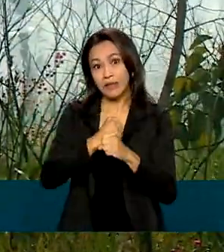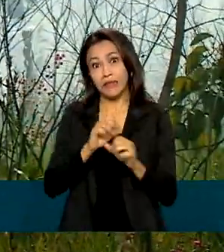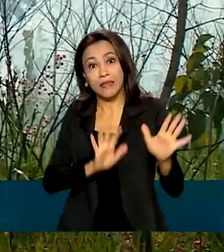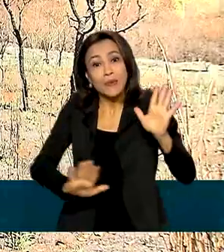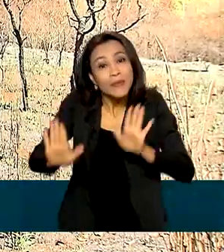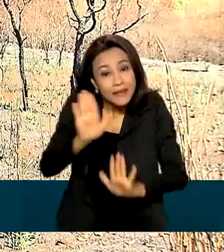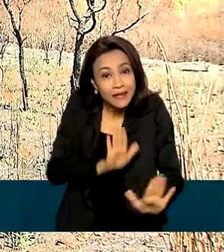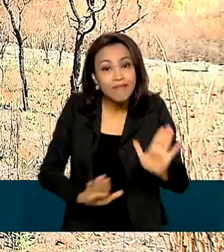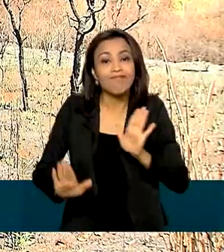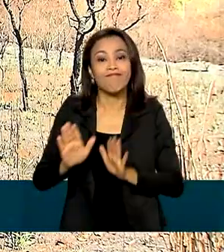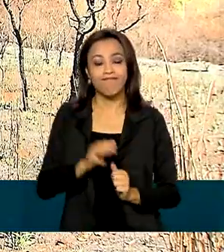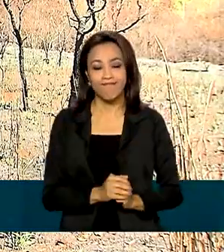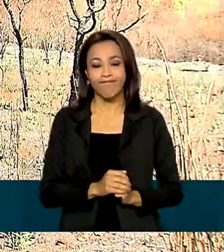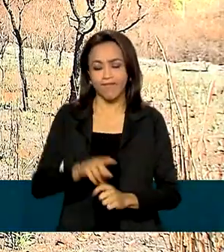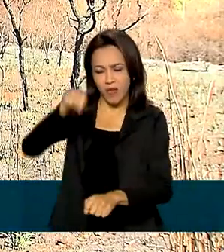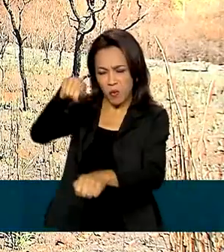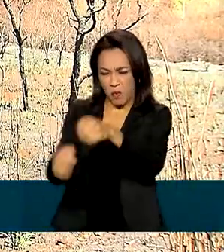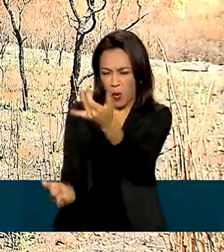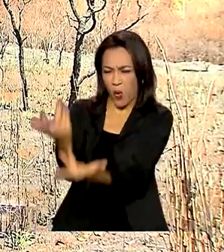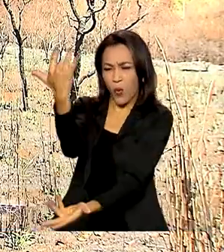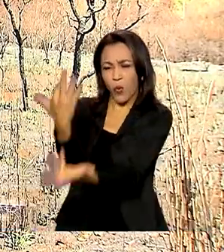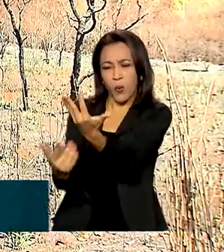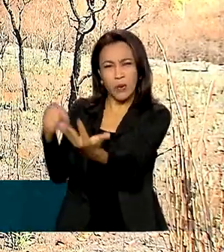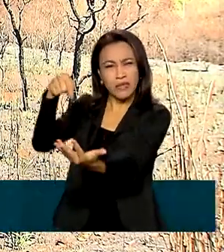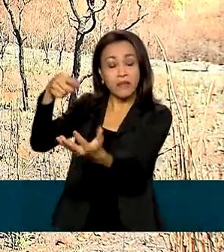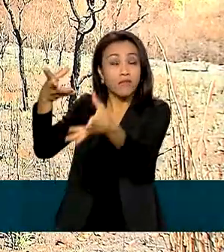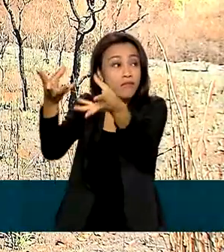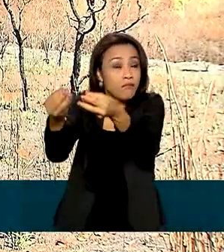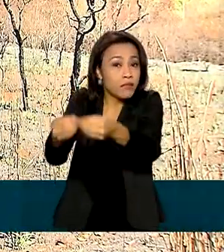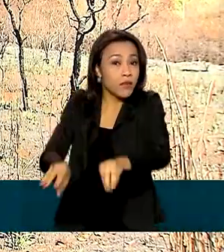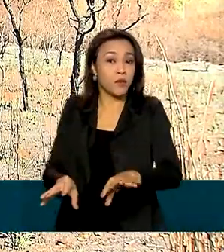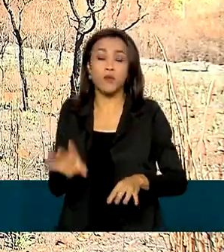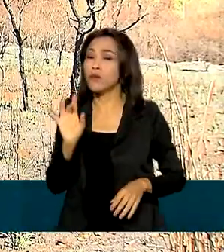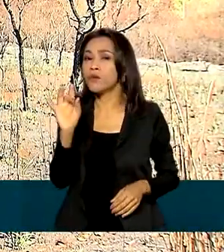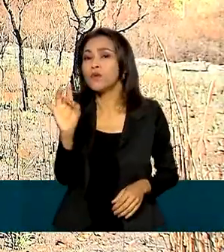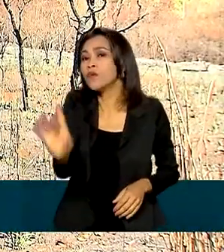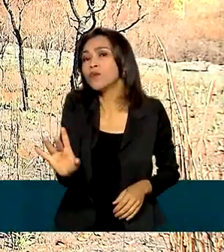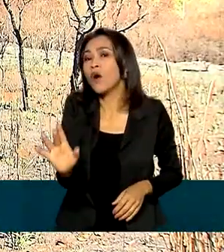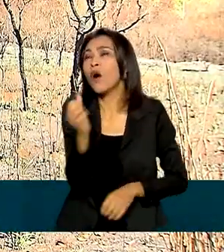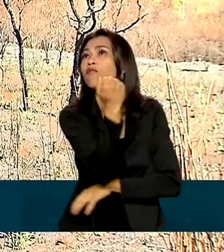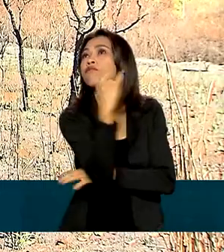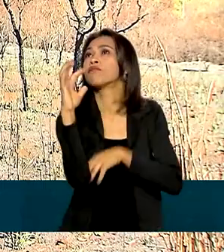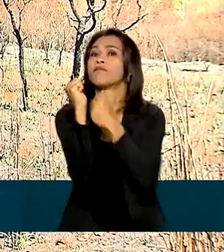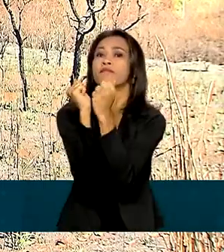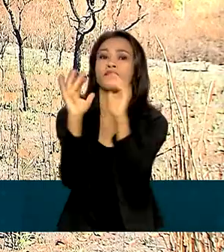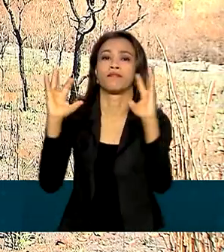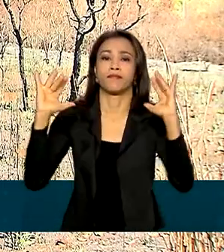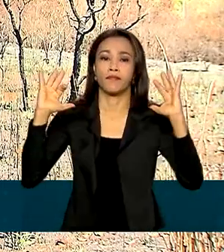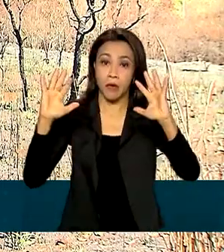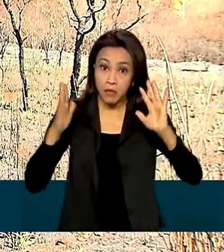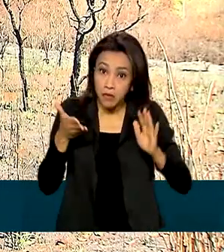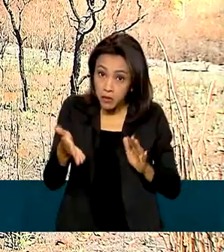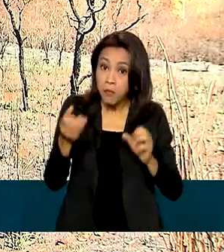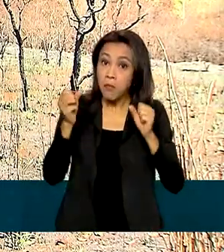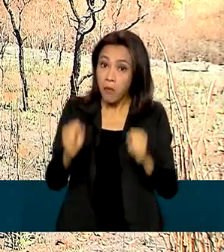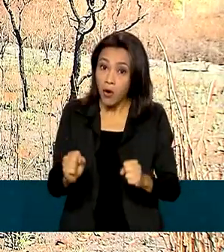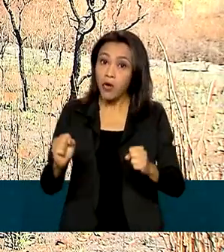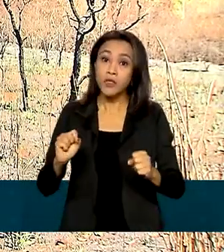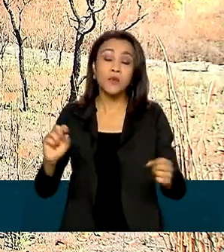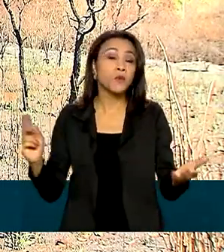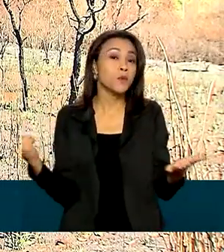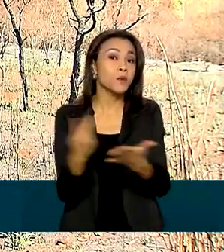cuidados. As queimadas trazem prejuízos não só ao meio ambiente. Elas podem provocar o